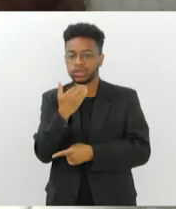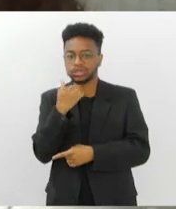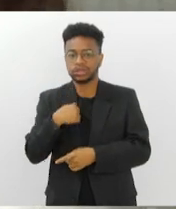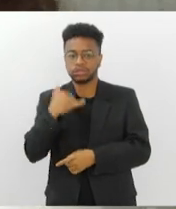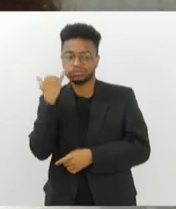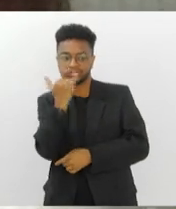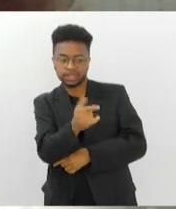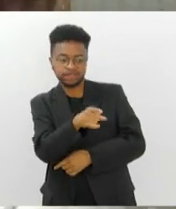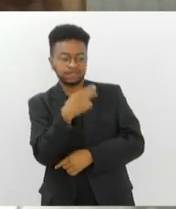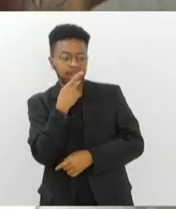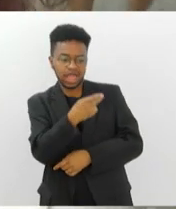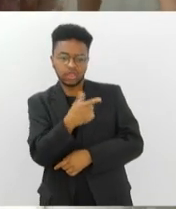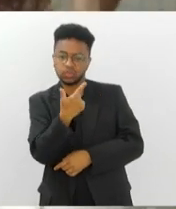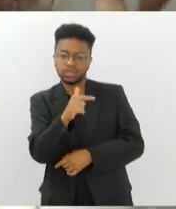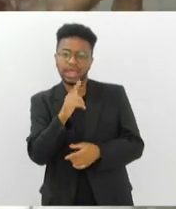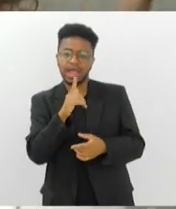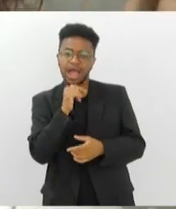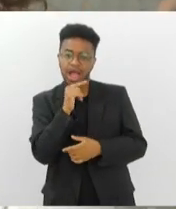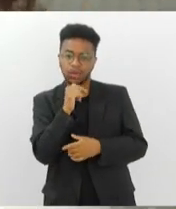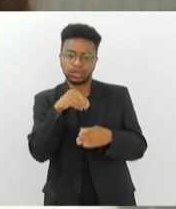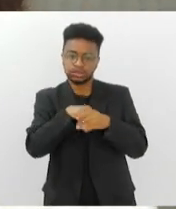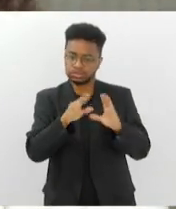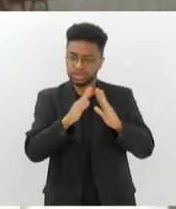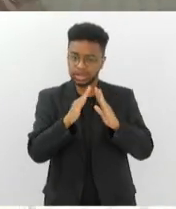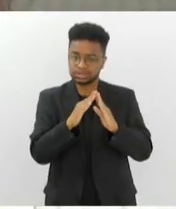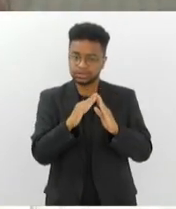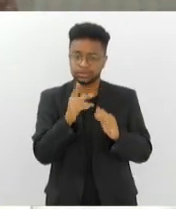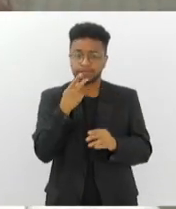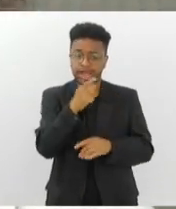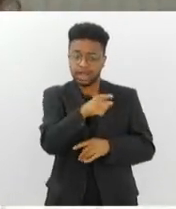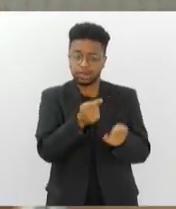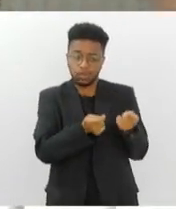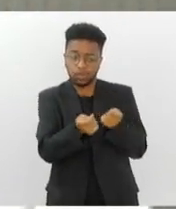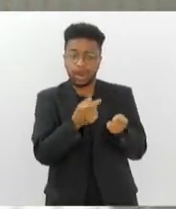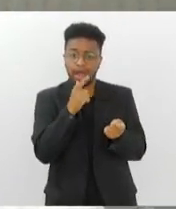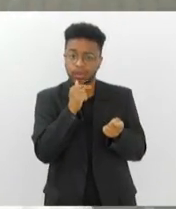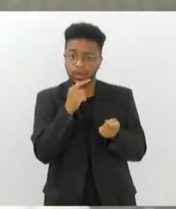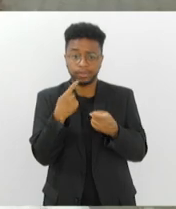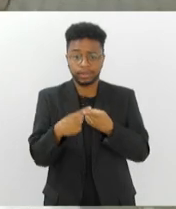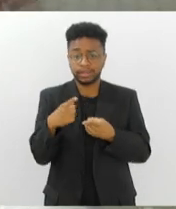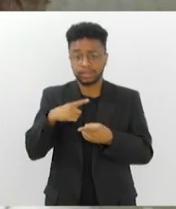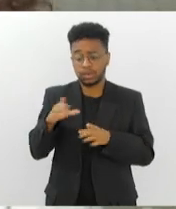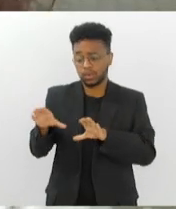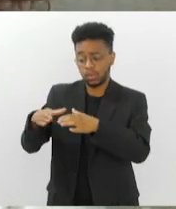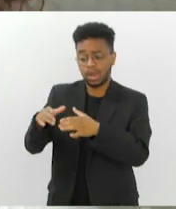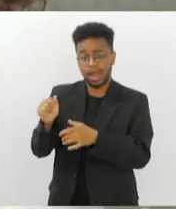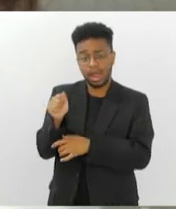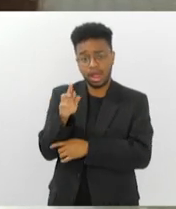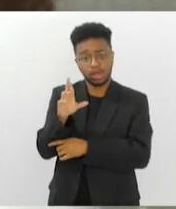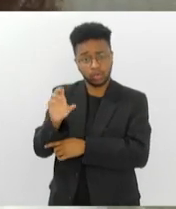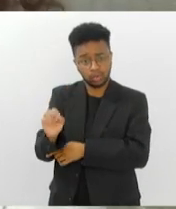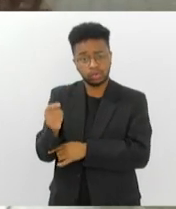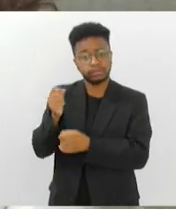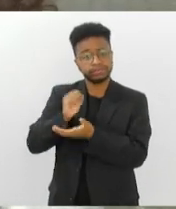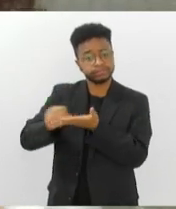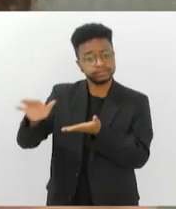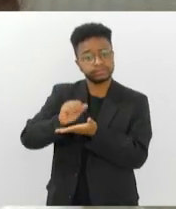que não tem água na torneira e falar para ele economizar água, por exemplo, enquanto a gente tem o agronegócio gastando